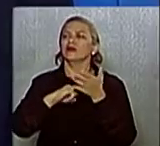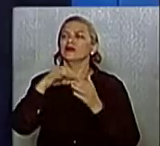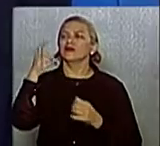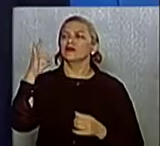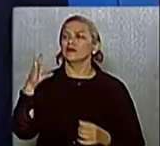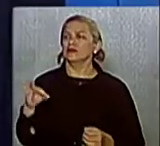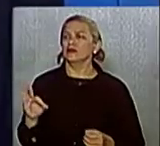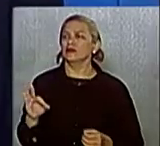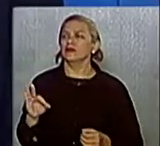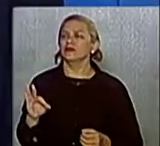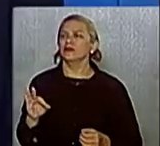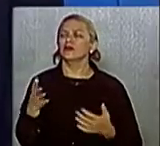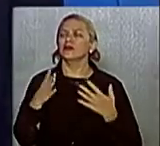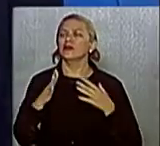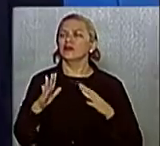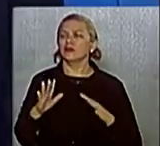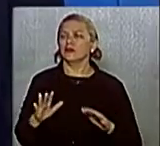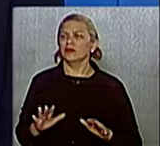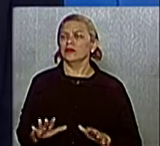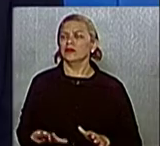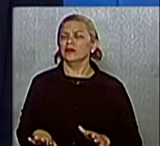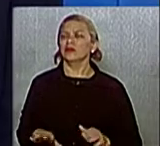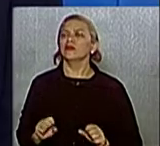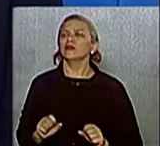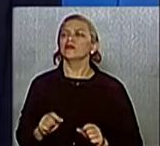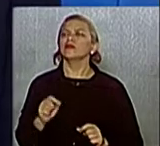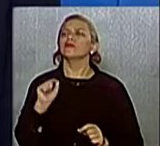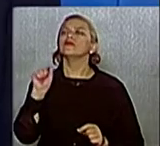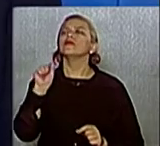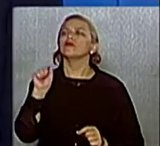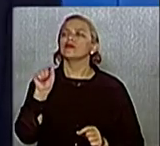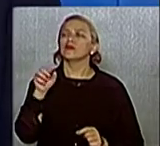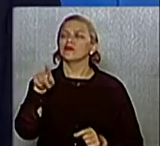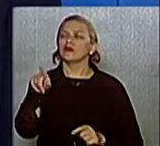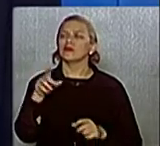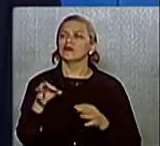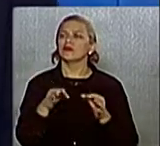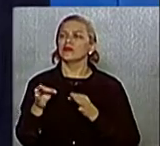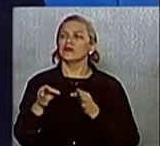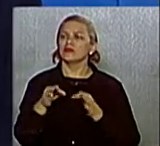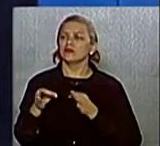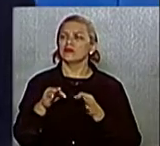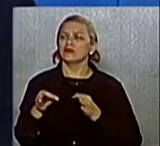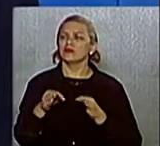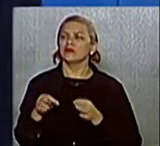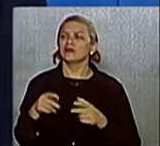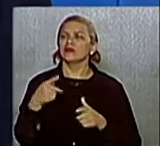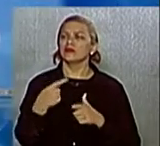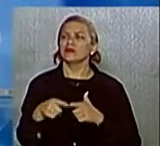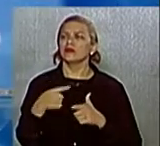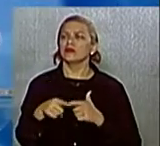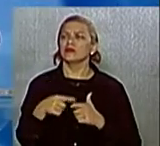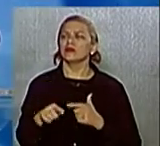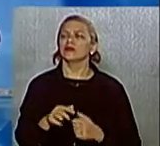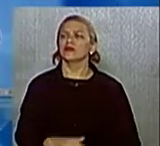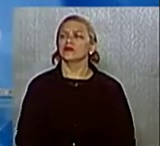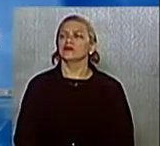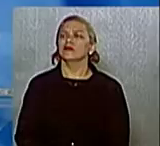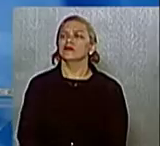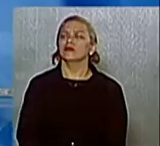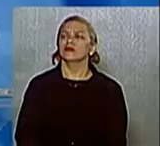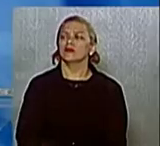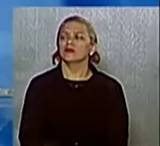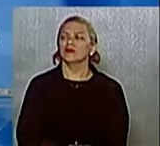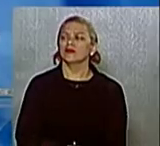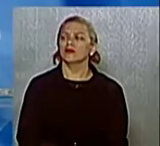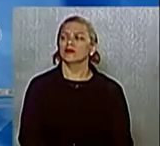mais tranquilidade. Qual a sua proposta para resolver os problemas desse Tempo esgotado, candidato. Dois minutos